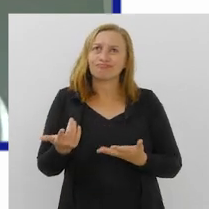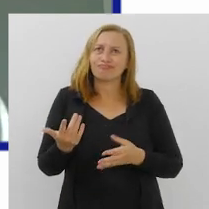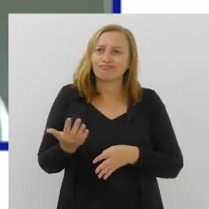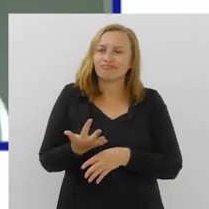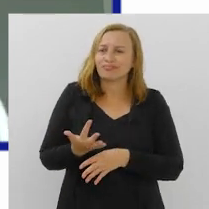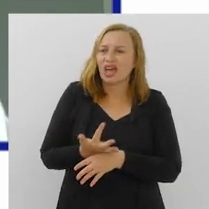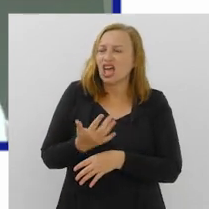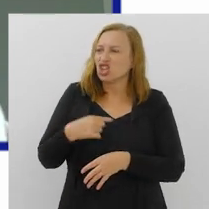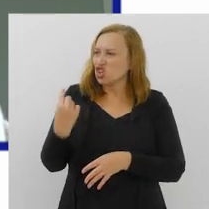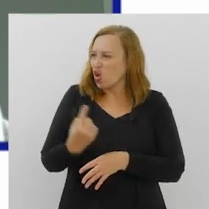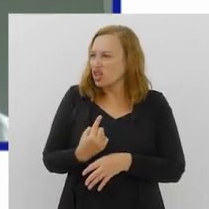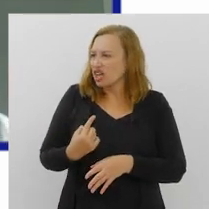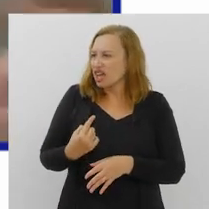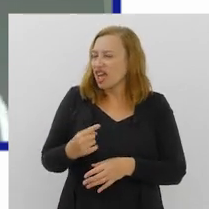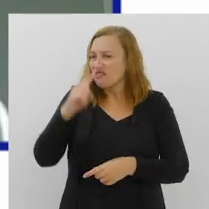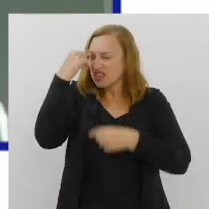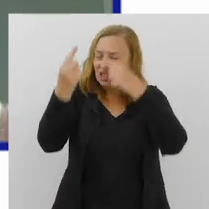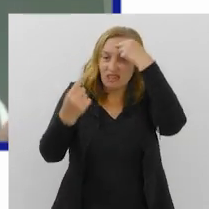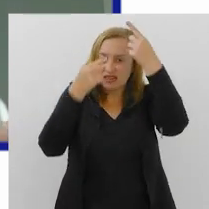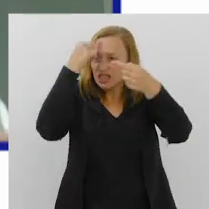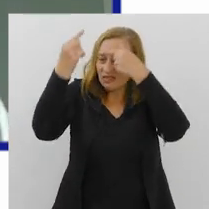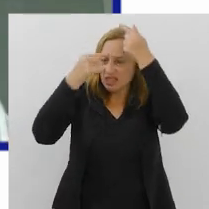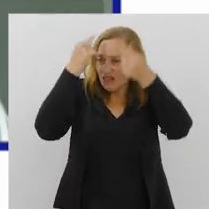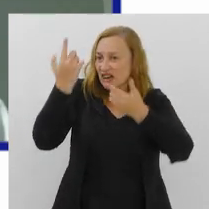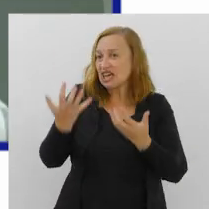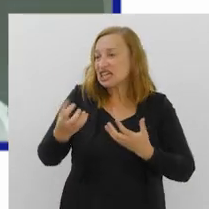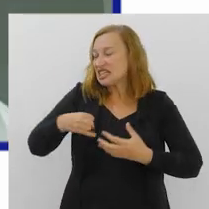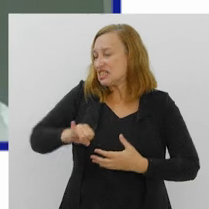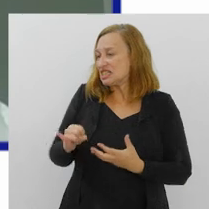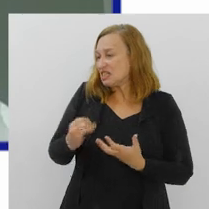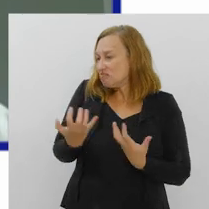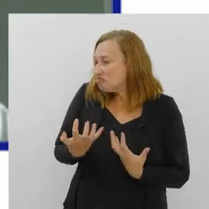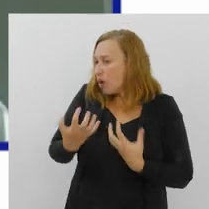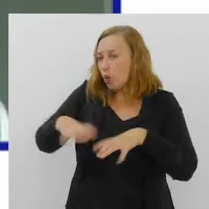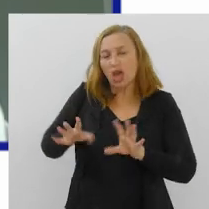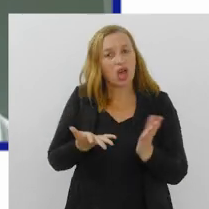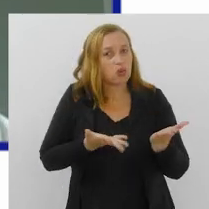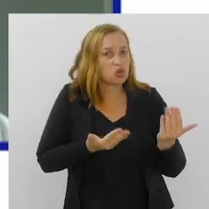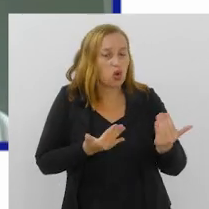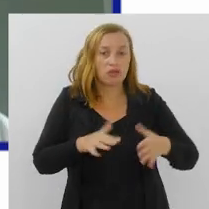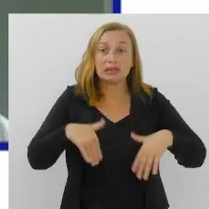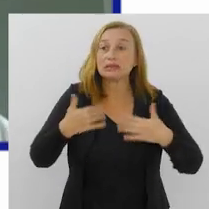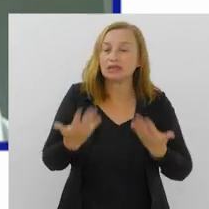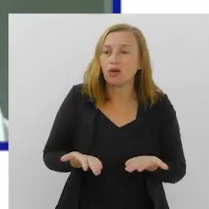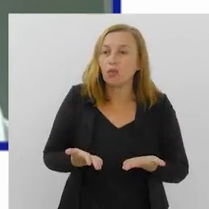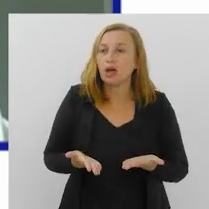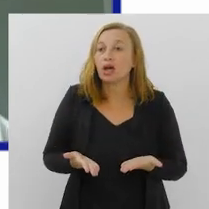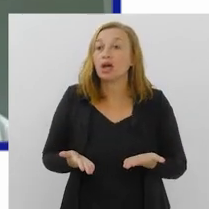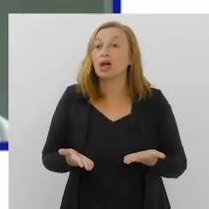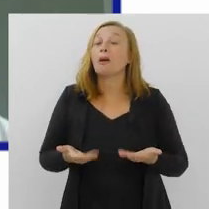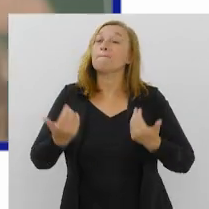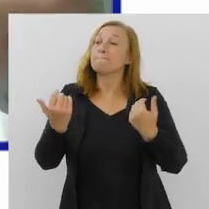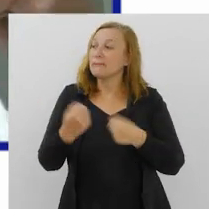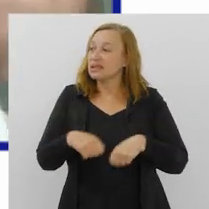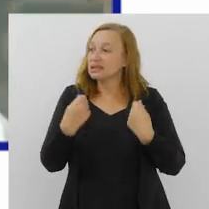adianta a gente também inventar muita coisa e isso não for o desejo dos jovens. Então,